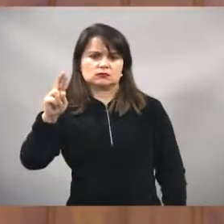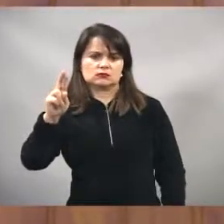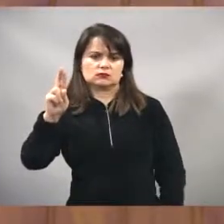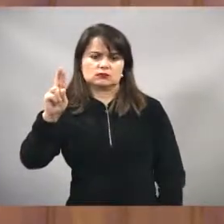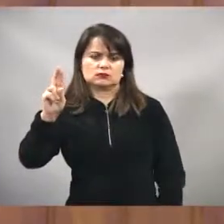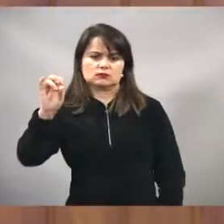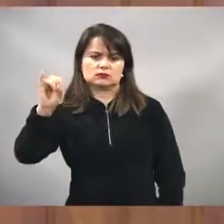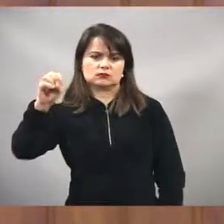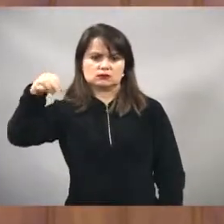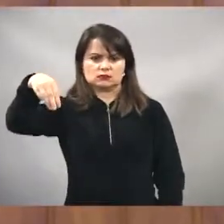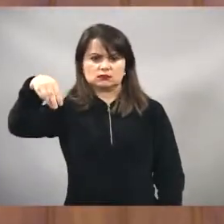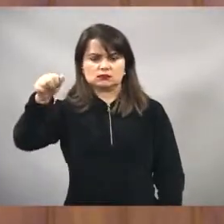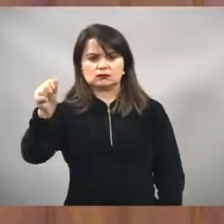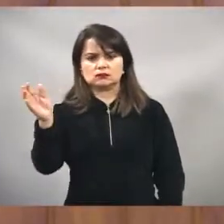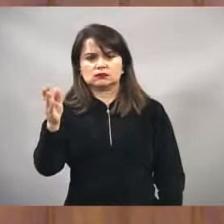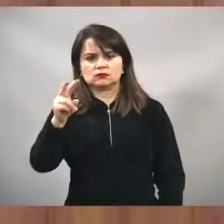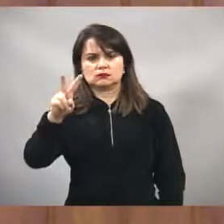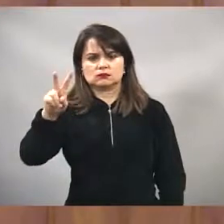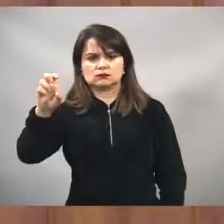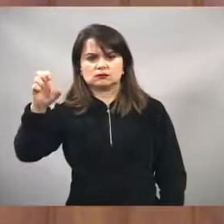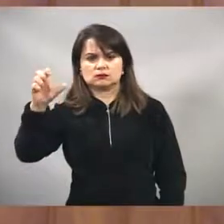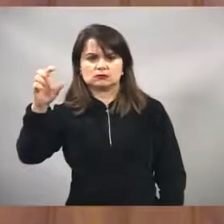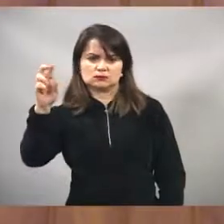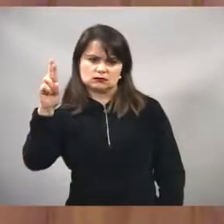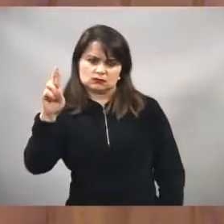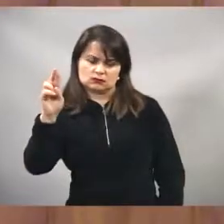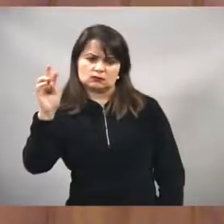surtiu efeito e fruto